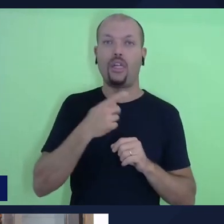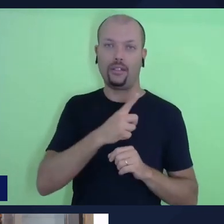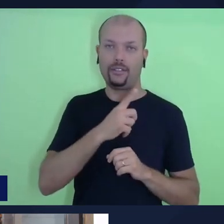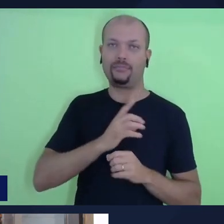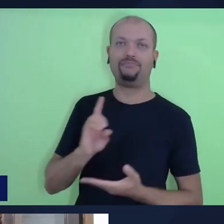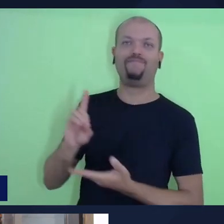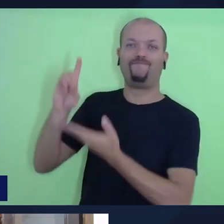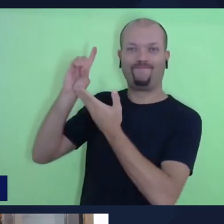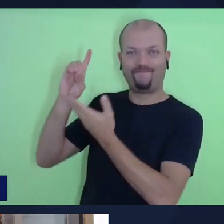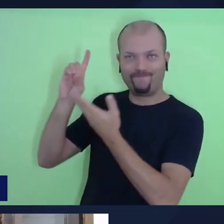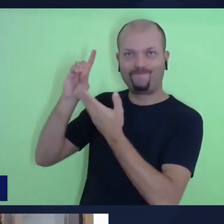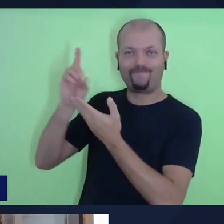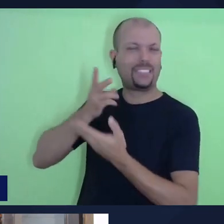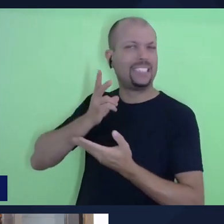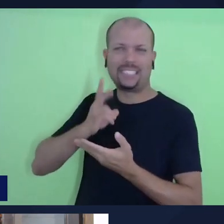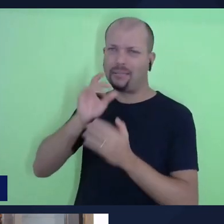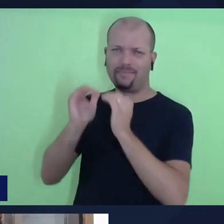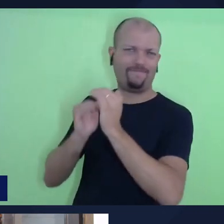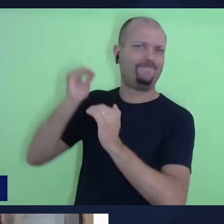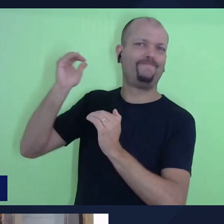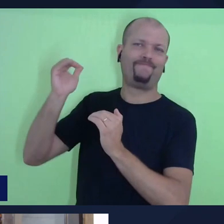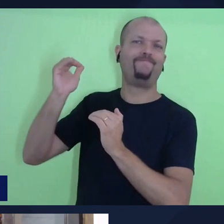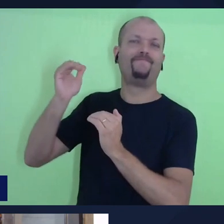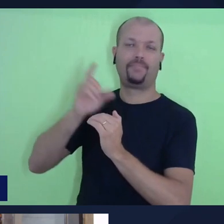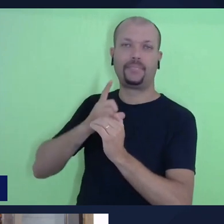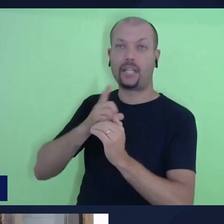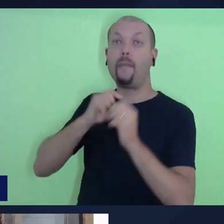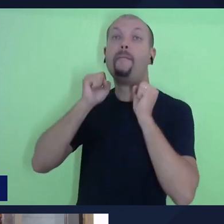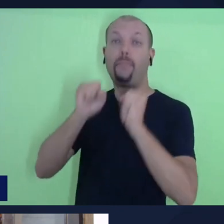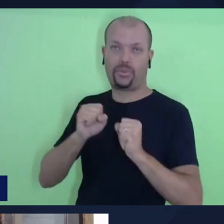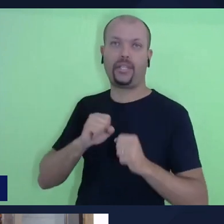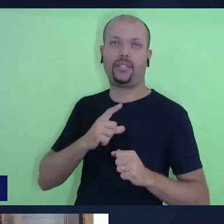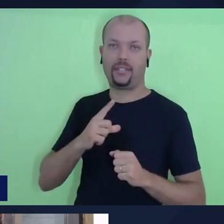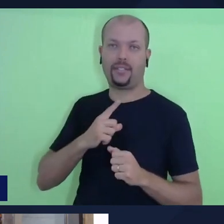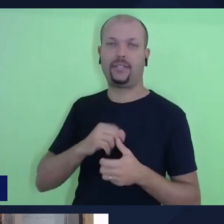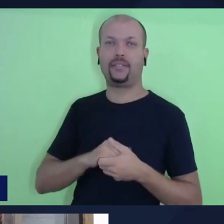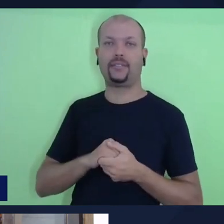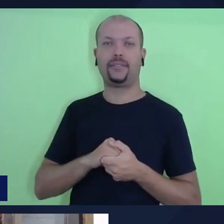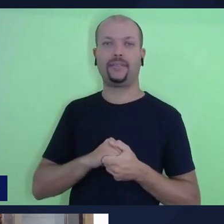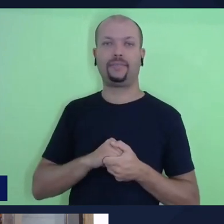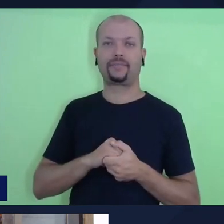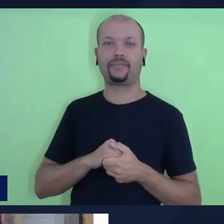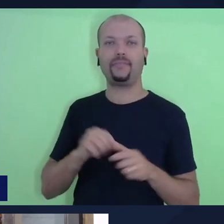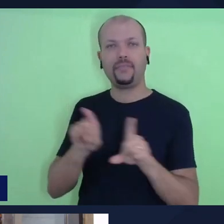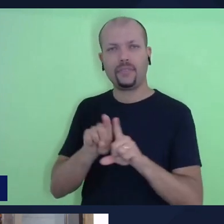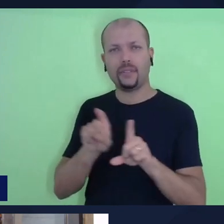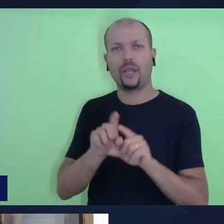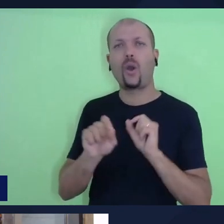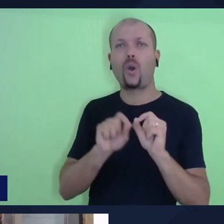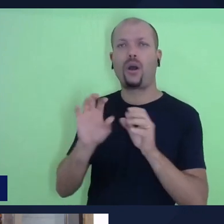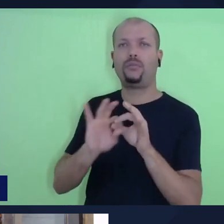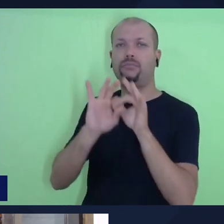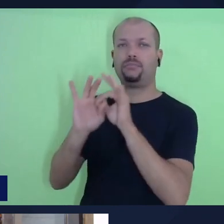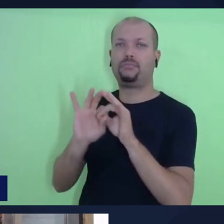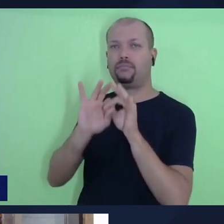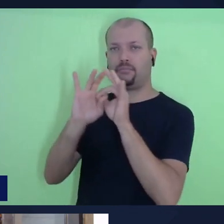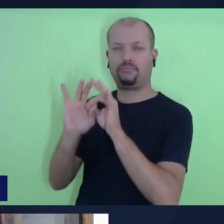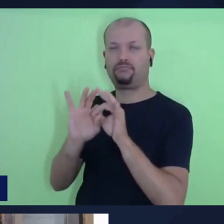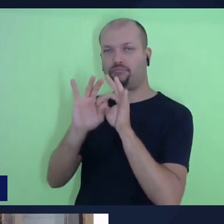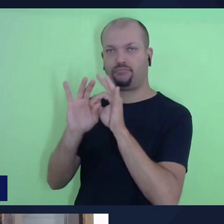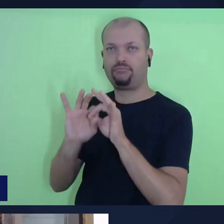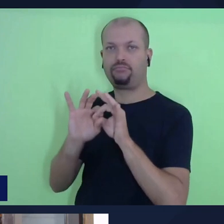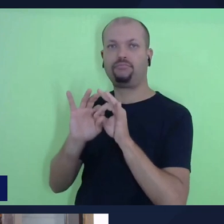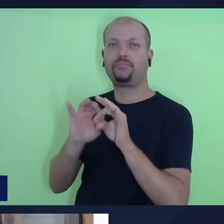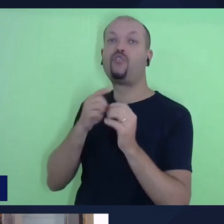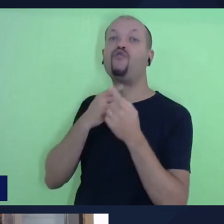que está acima, que tem poder, que ele estabelece as alianças e o desejo dele grande